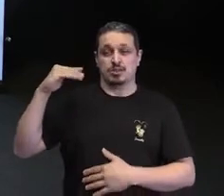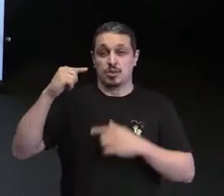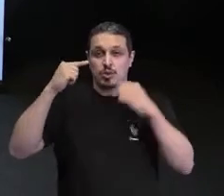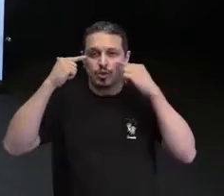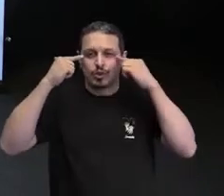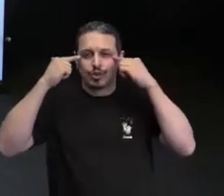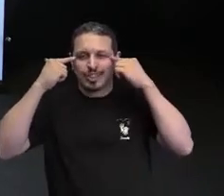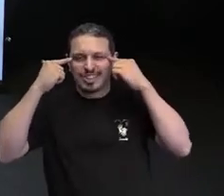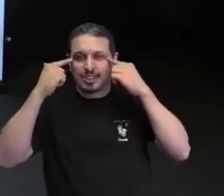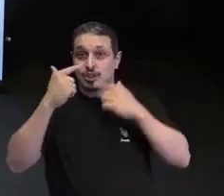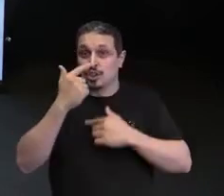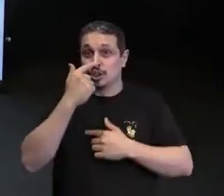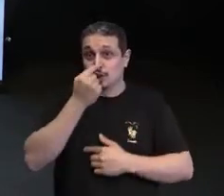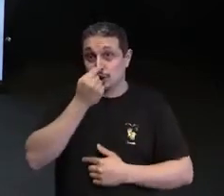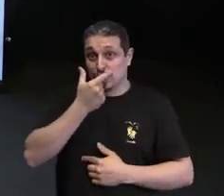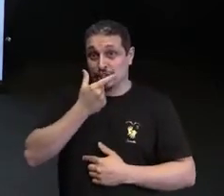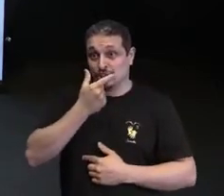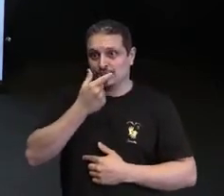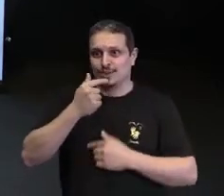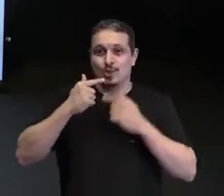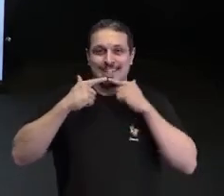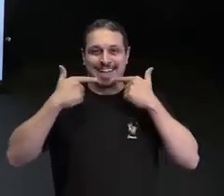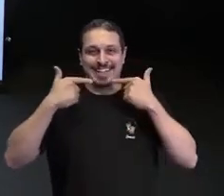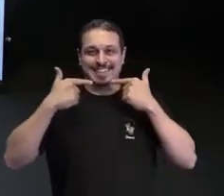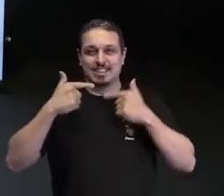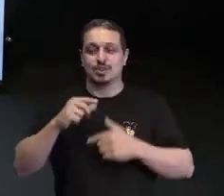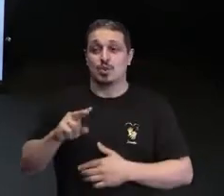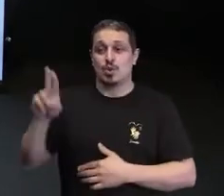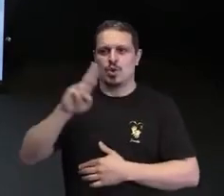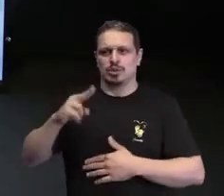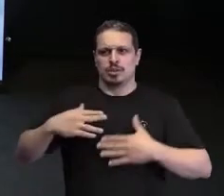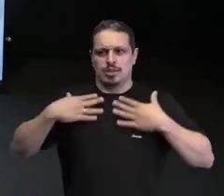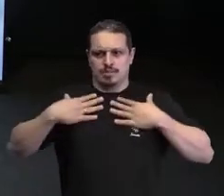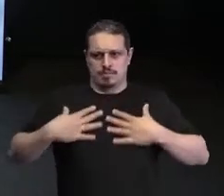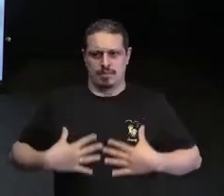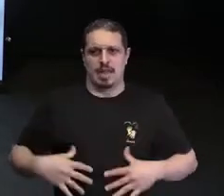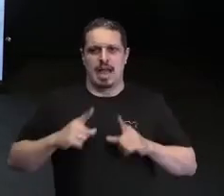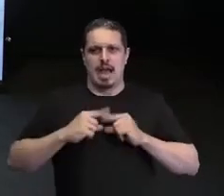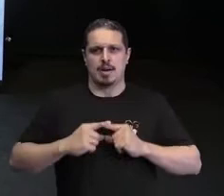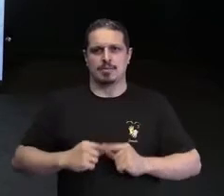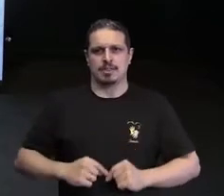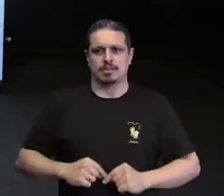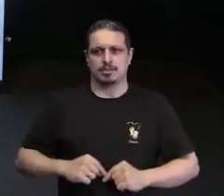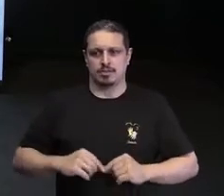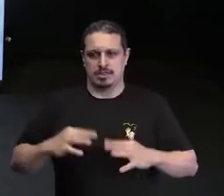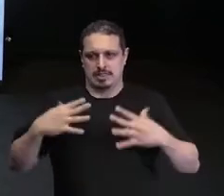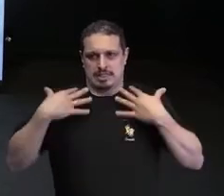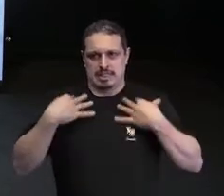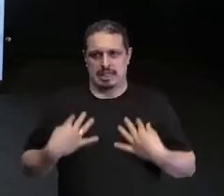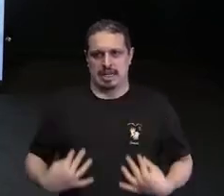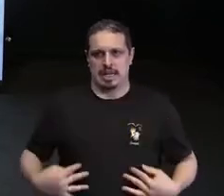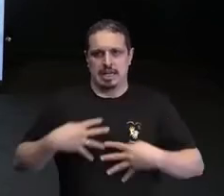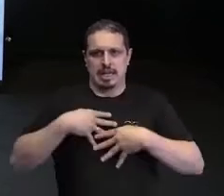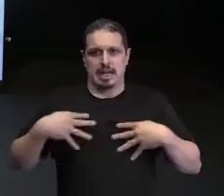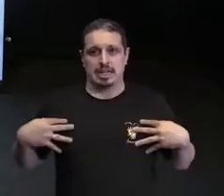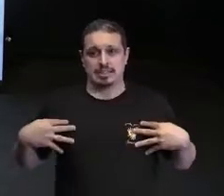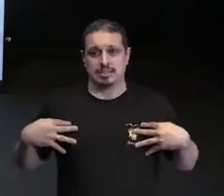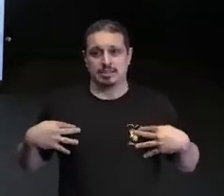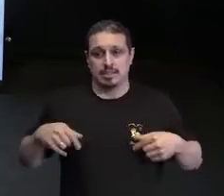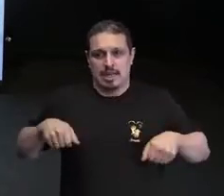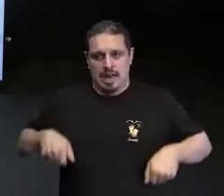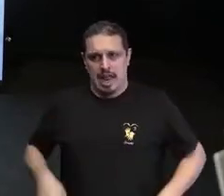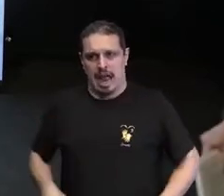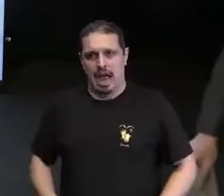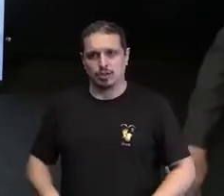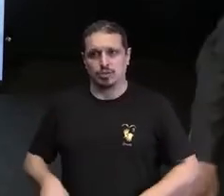largo, uma boca grande. E eu uso hoje uma camisa azul listrada, uma calça bege e um tênis, um sapato preto.